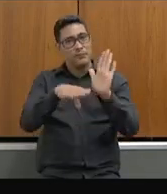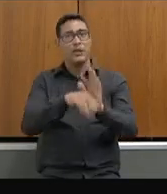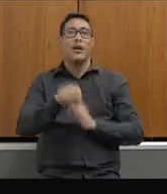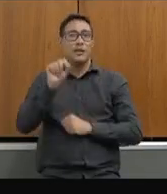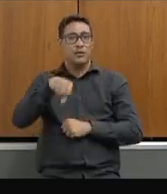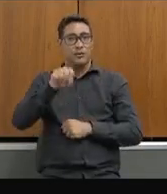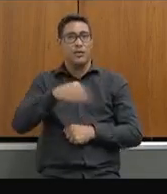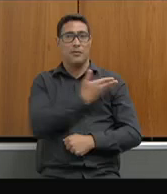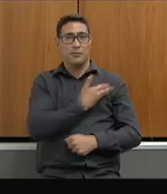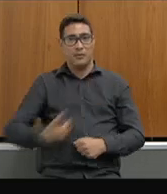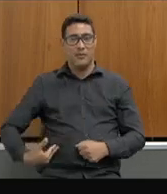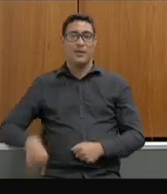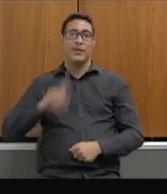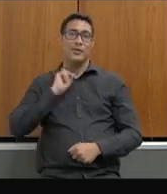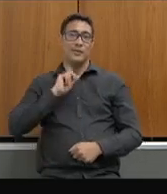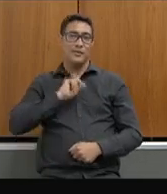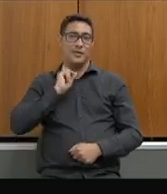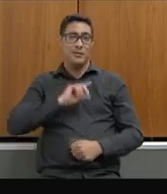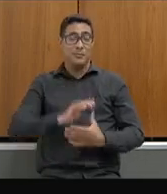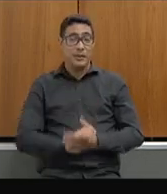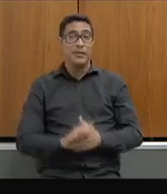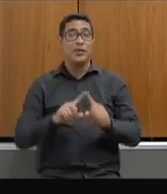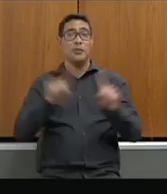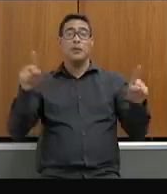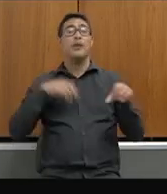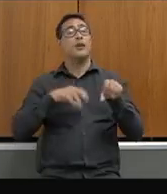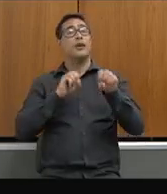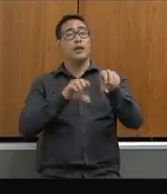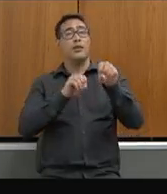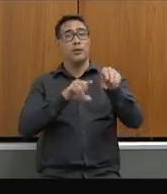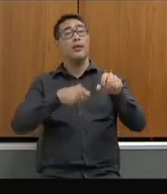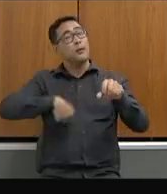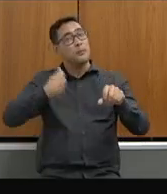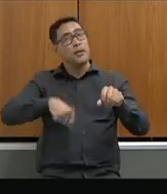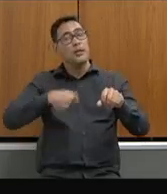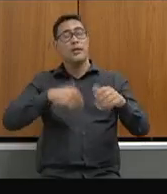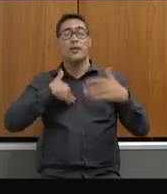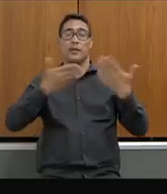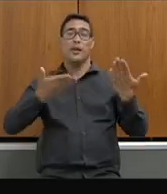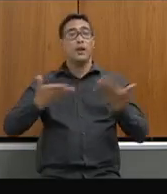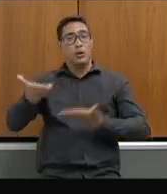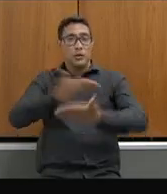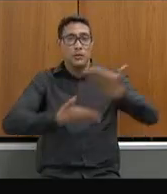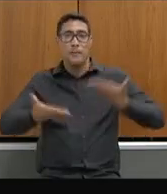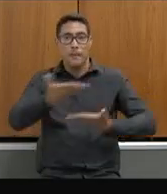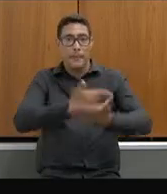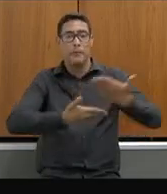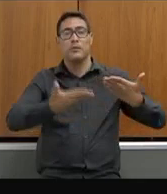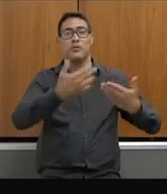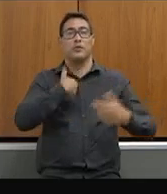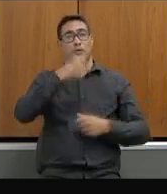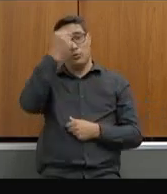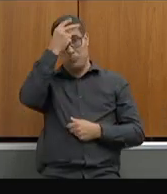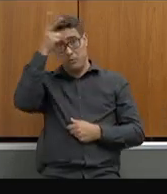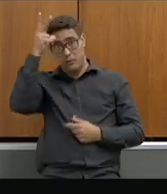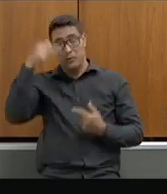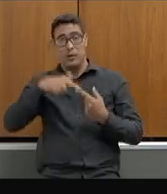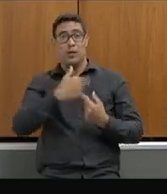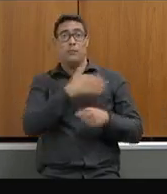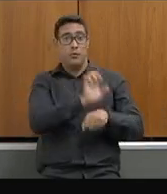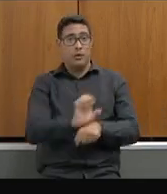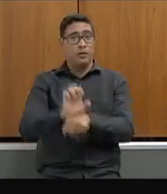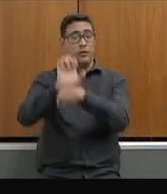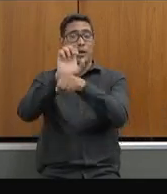governo de Minas mas a educação é um processo que deve ser compartilhado entre poderes públicos municípios estados